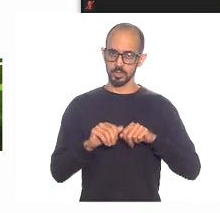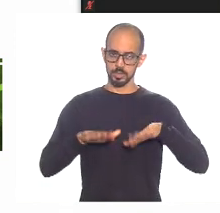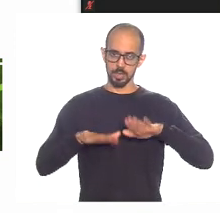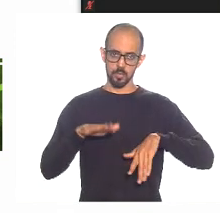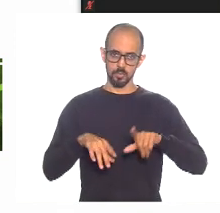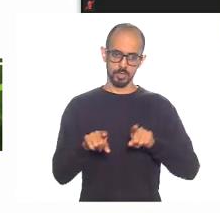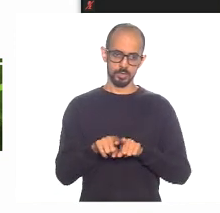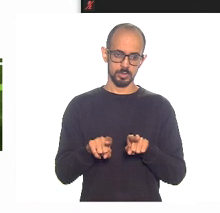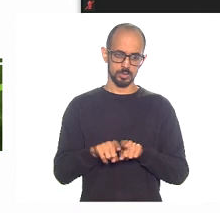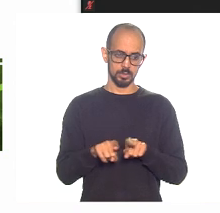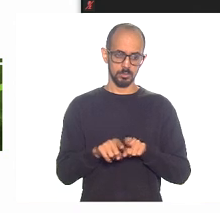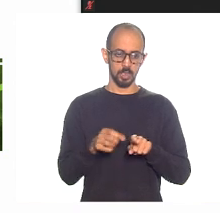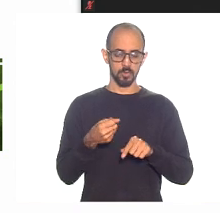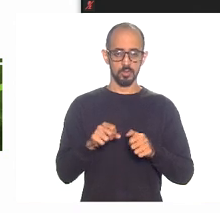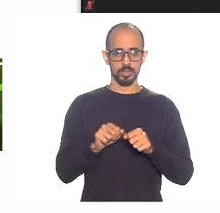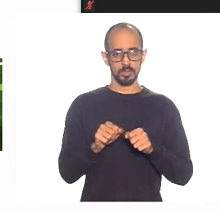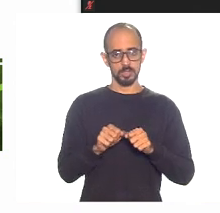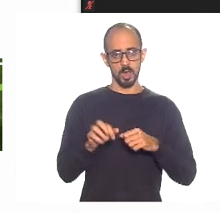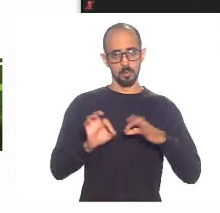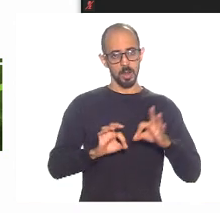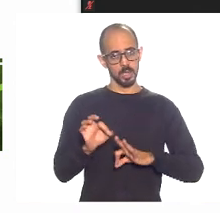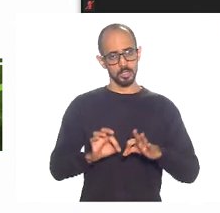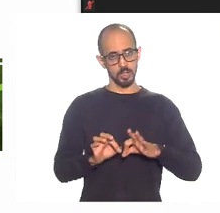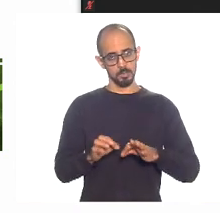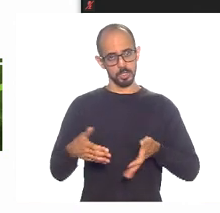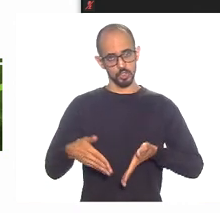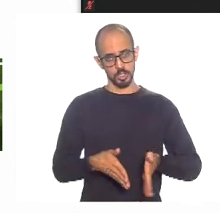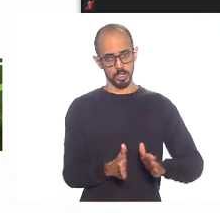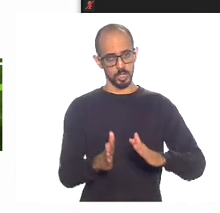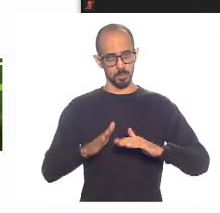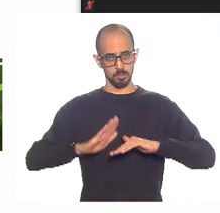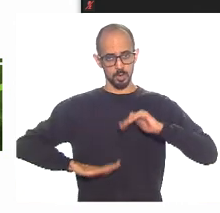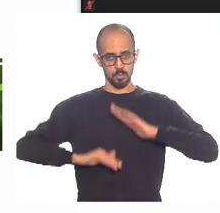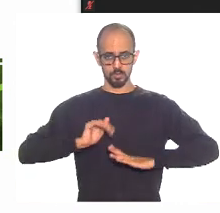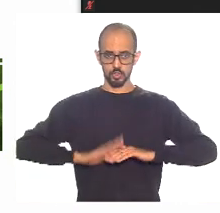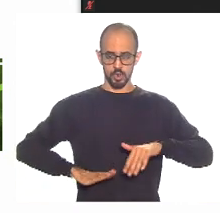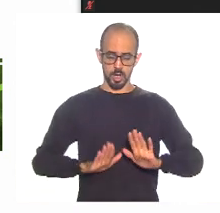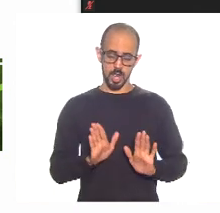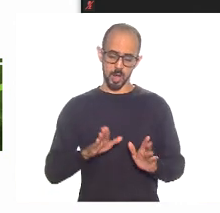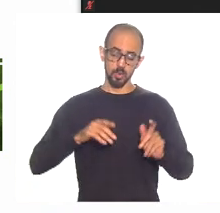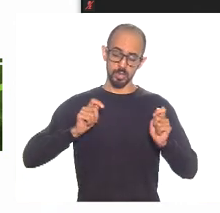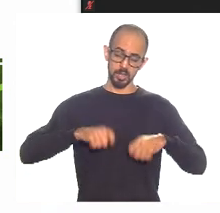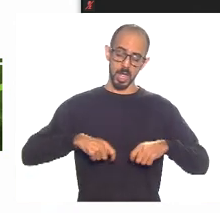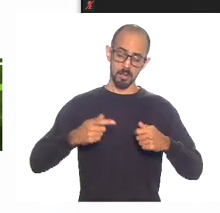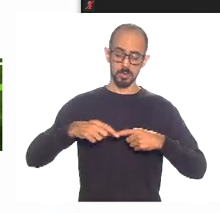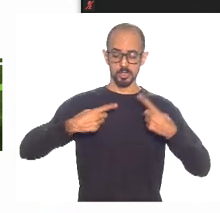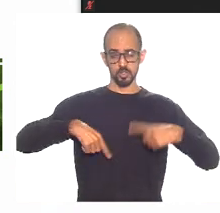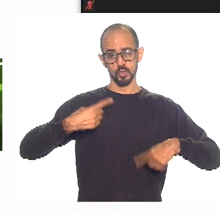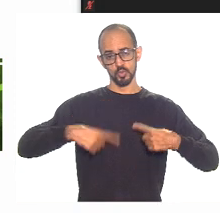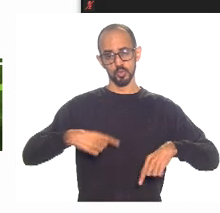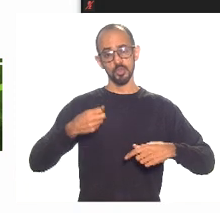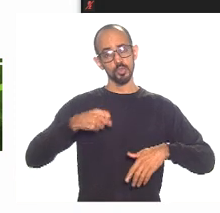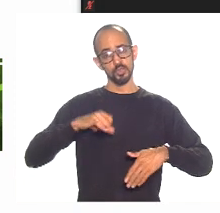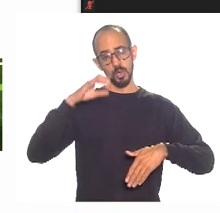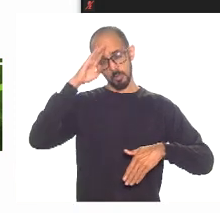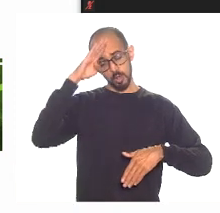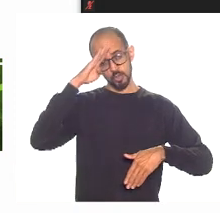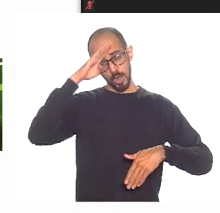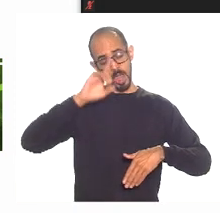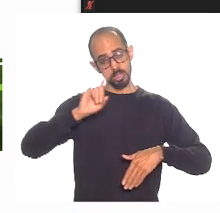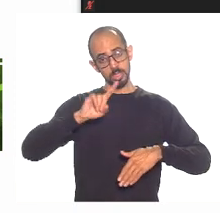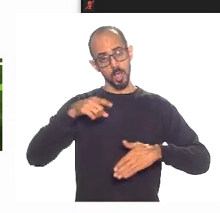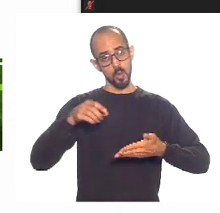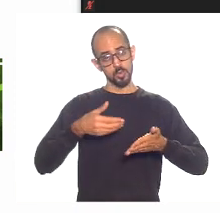quer dizer, aí o plano de carreira possa ser um substituto. Enfim, pode ser uma coisa que pode, de fato, ser discutida, se o Bolsonaro não vetar